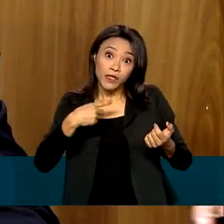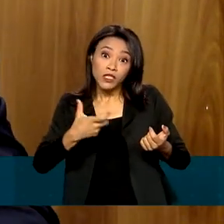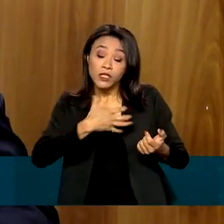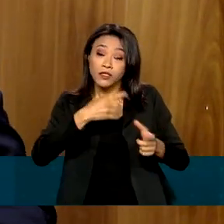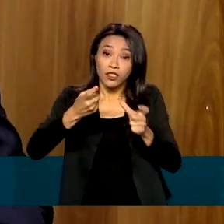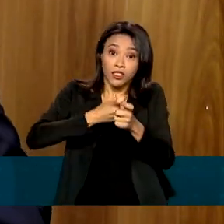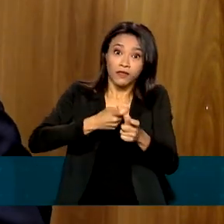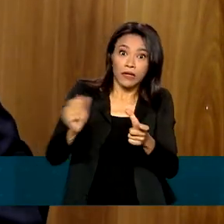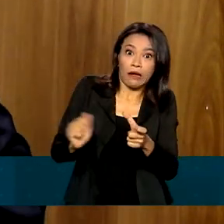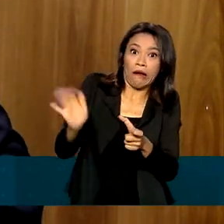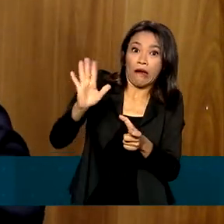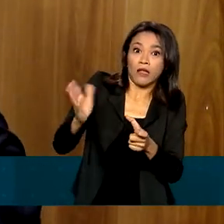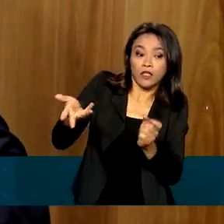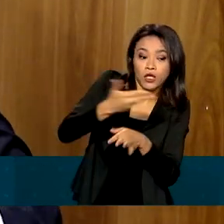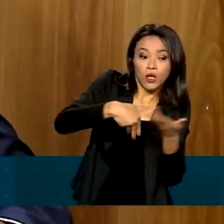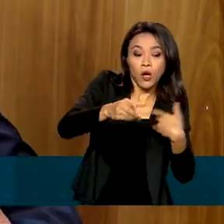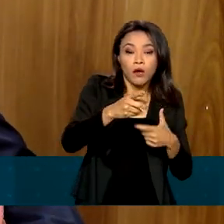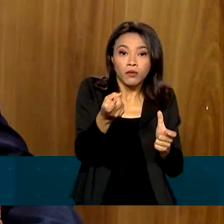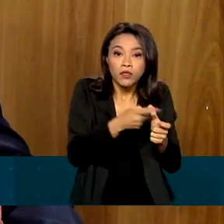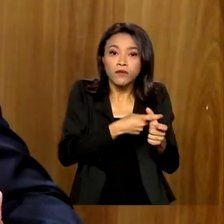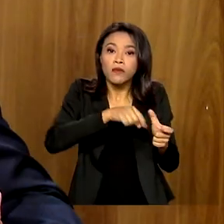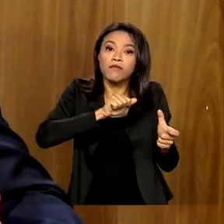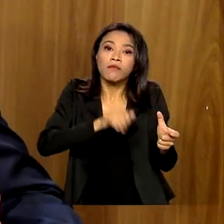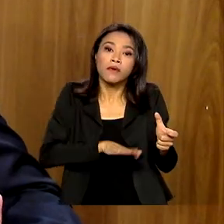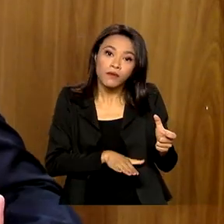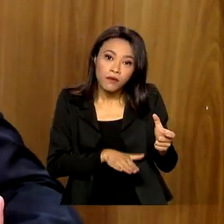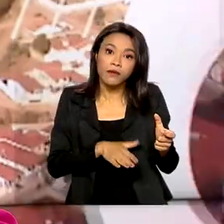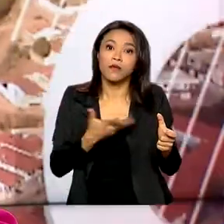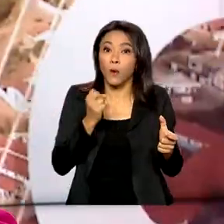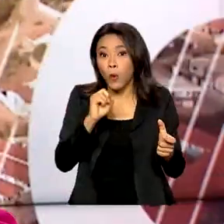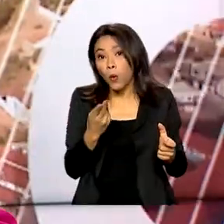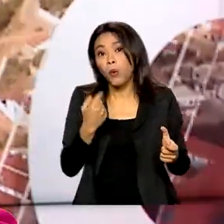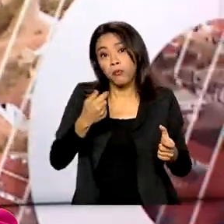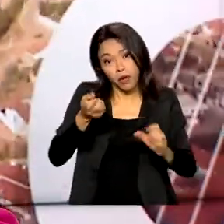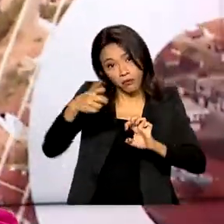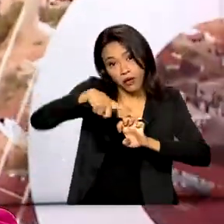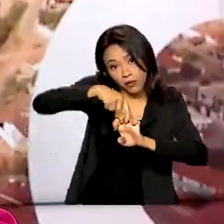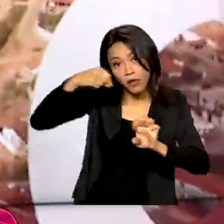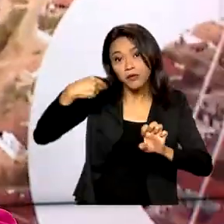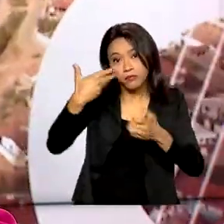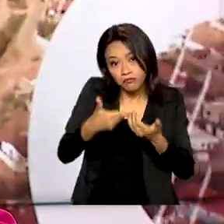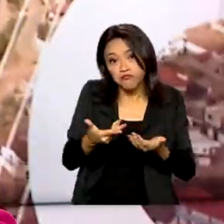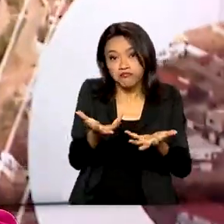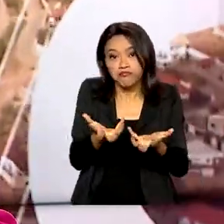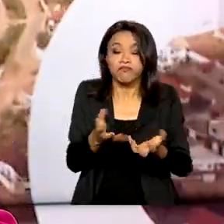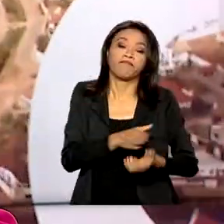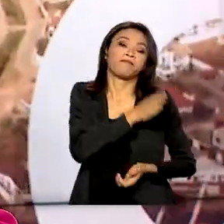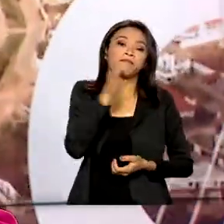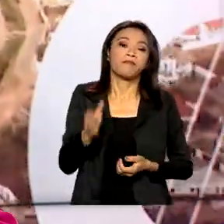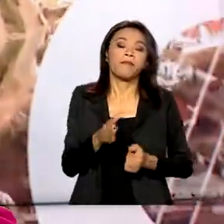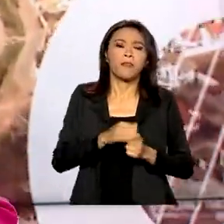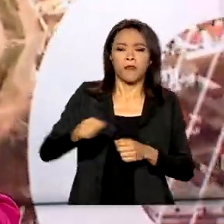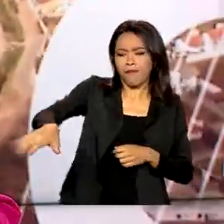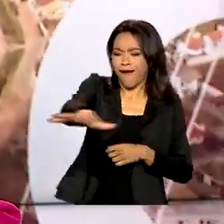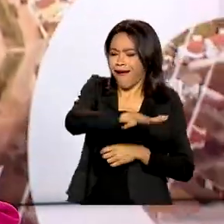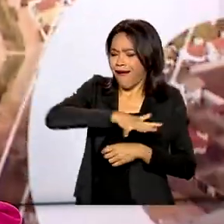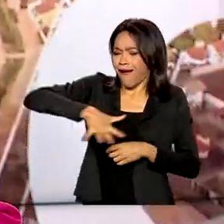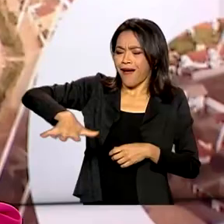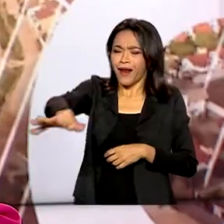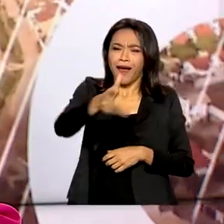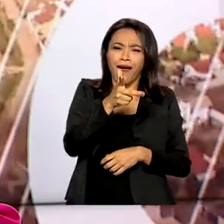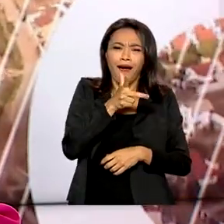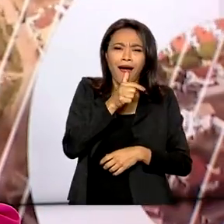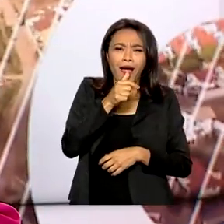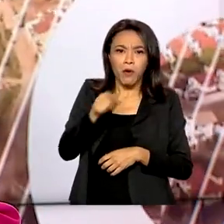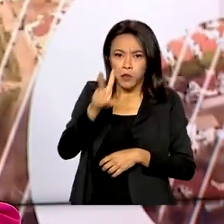barata, ou para empreender também. Uma região com água em abundância e com forte